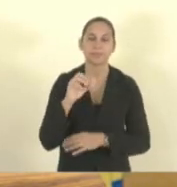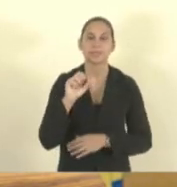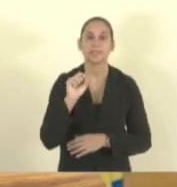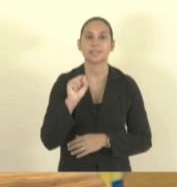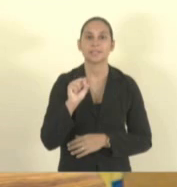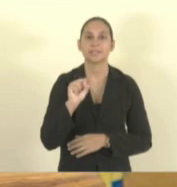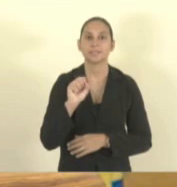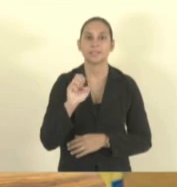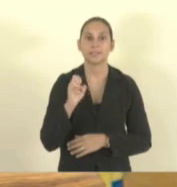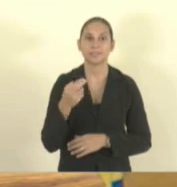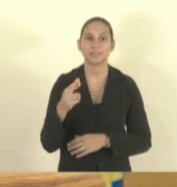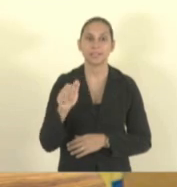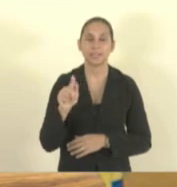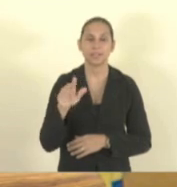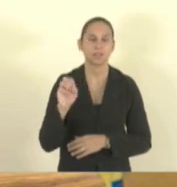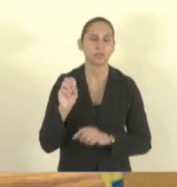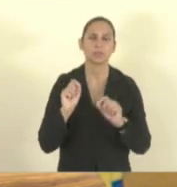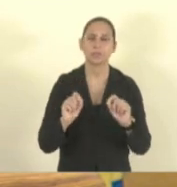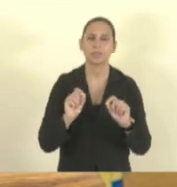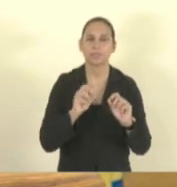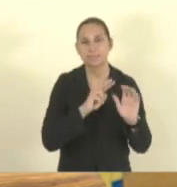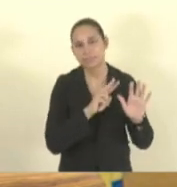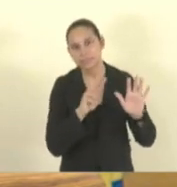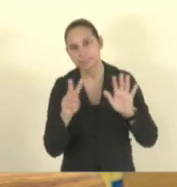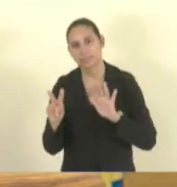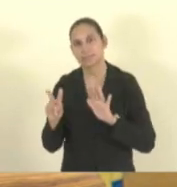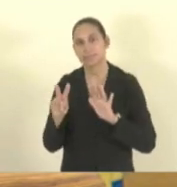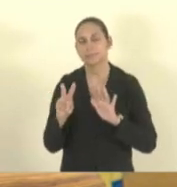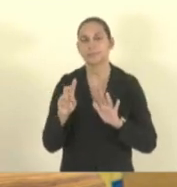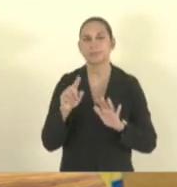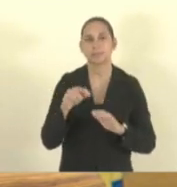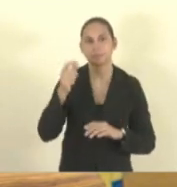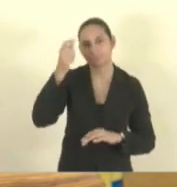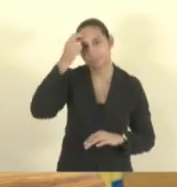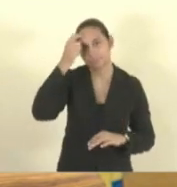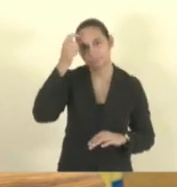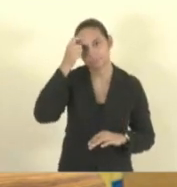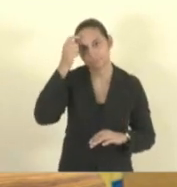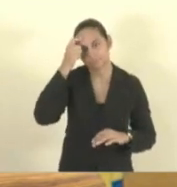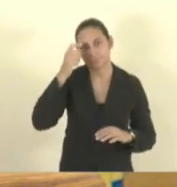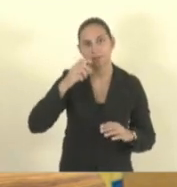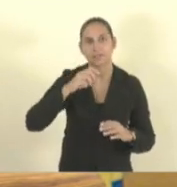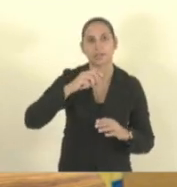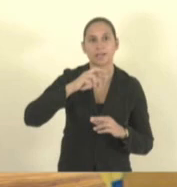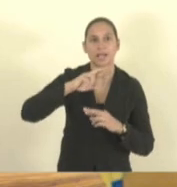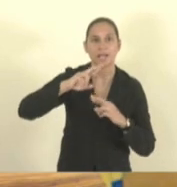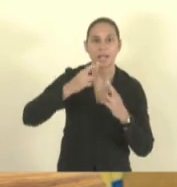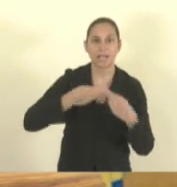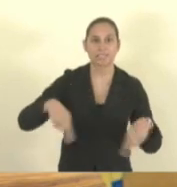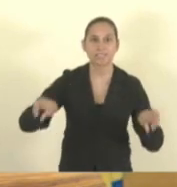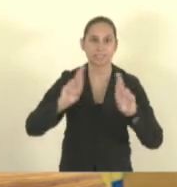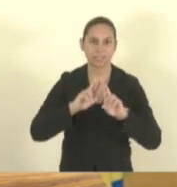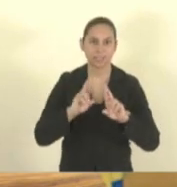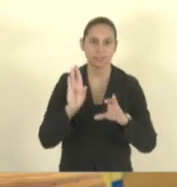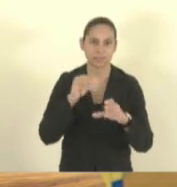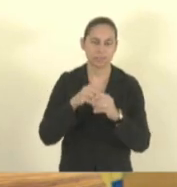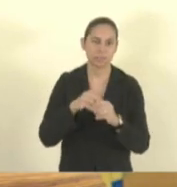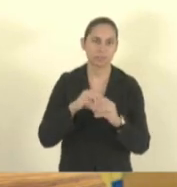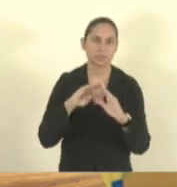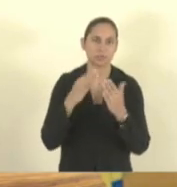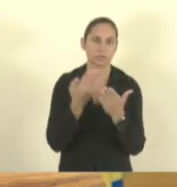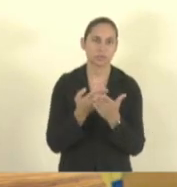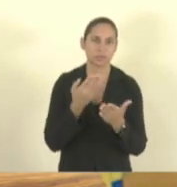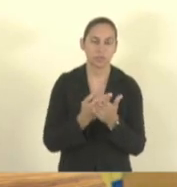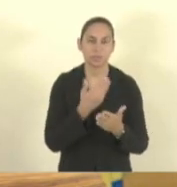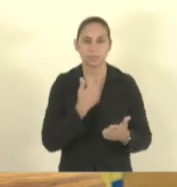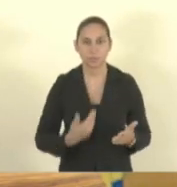sobre a instituição da Semana de Conscientização sobre a Reciclagem e Valorização do Meio Ambiente nas Escolas Públicas no âmbito do Estado do Espírito